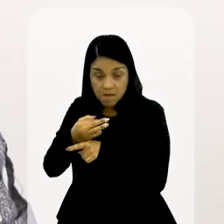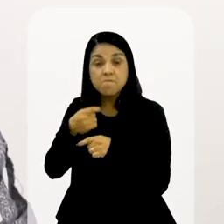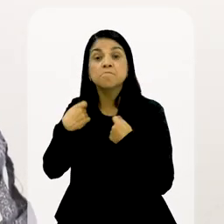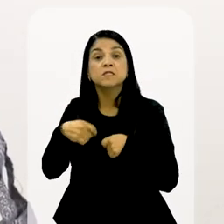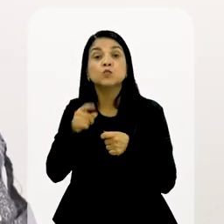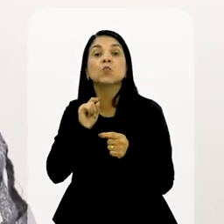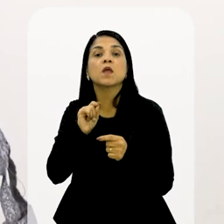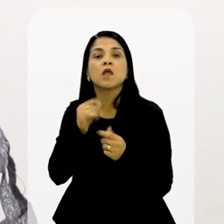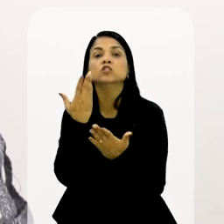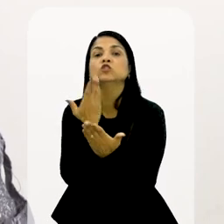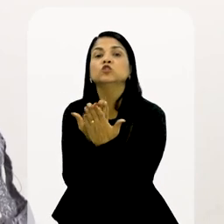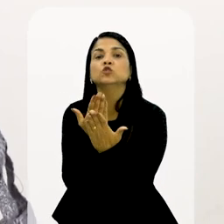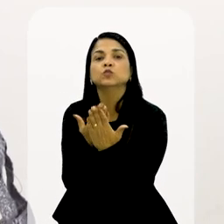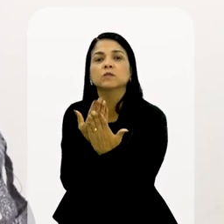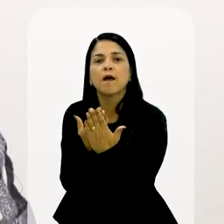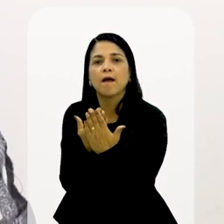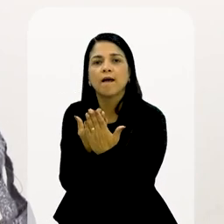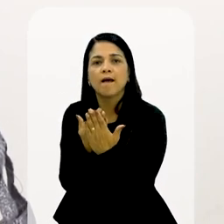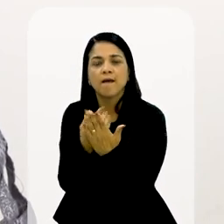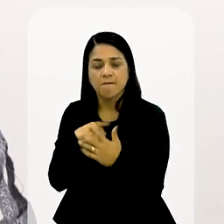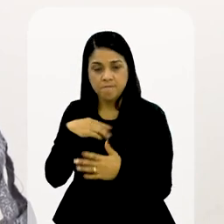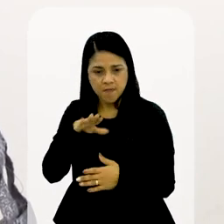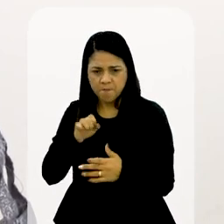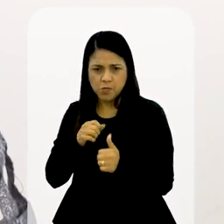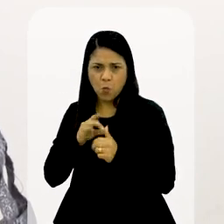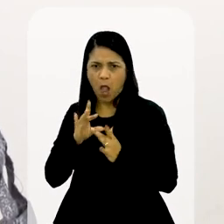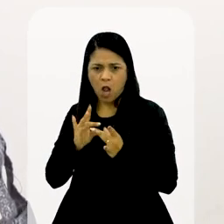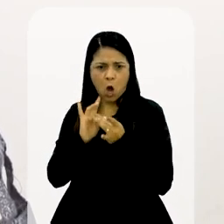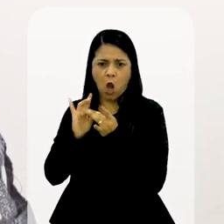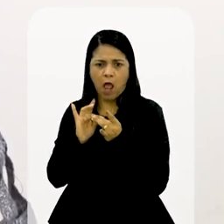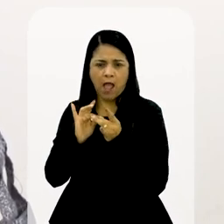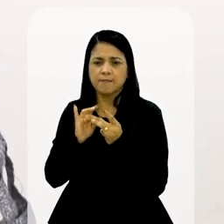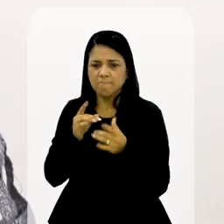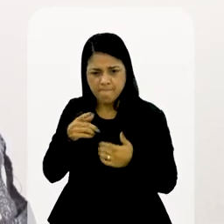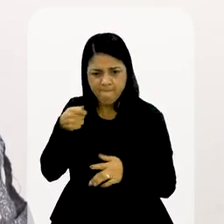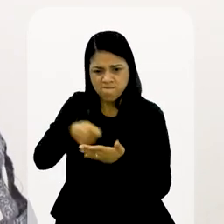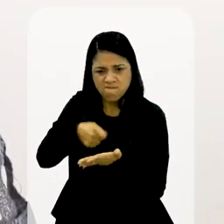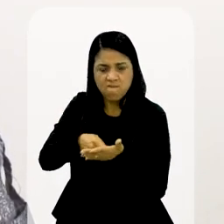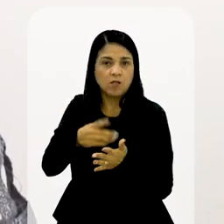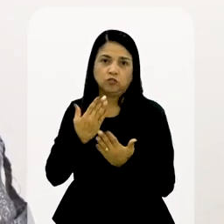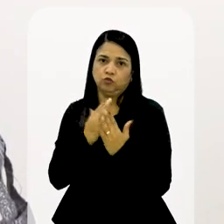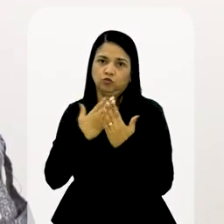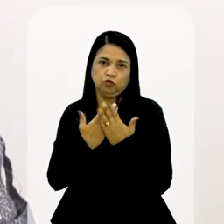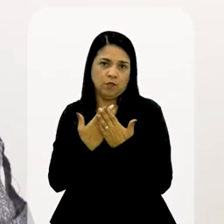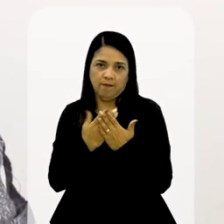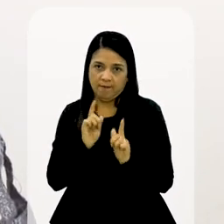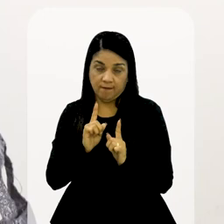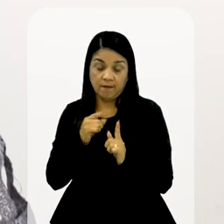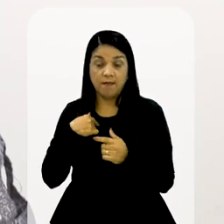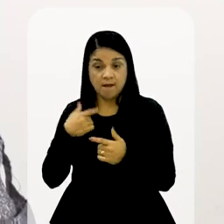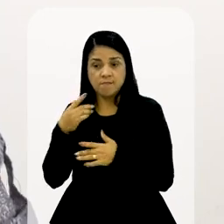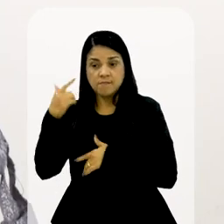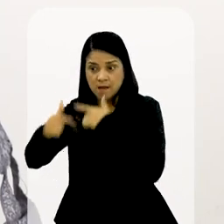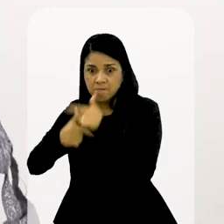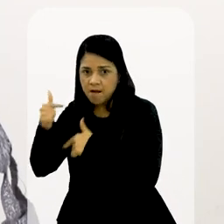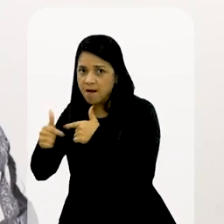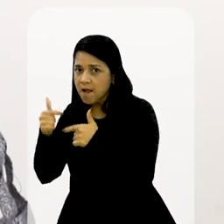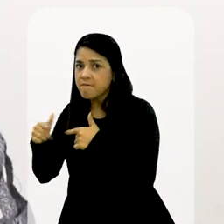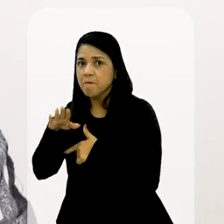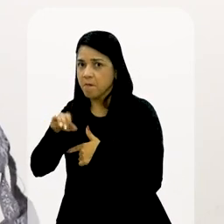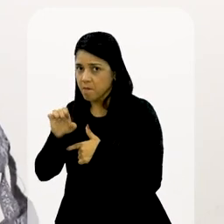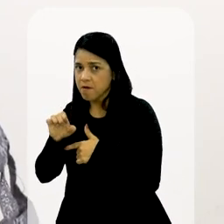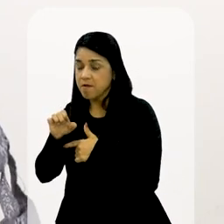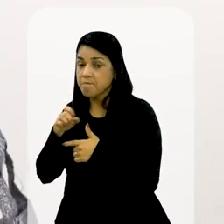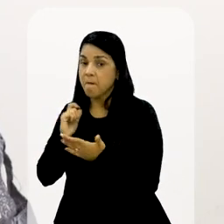estudar. Minha mãe não ficava no meu pé para estudar. Eu sabia que ela trabalhava muito para pagar um colégio particular. E eu criei a minha